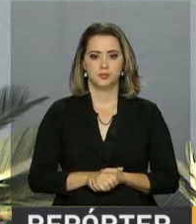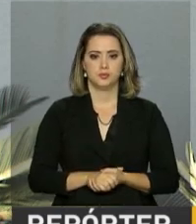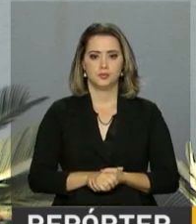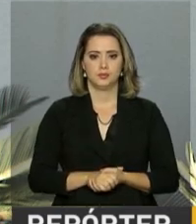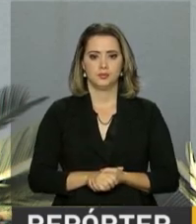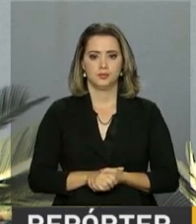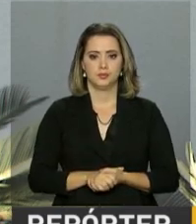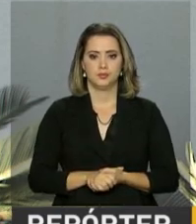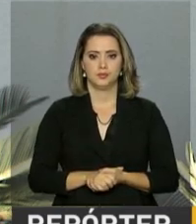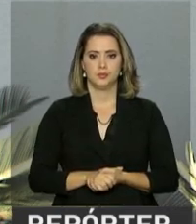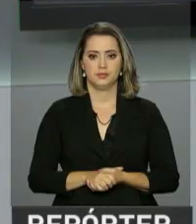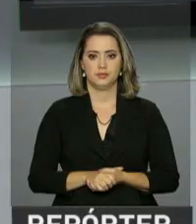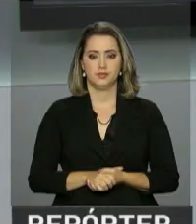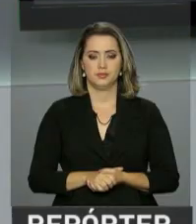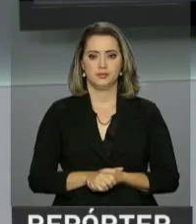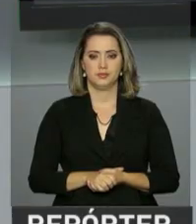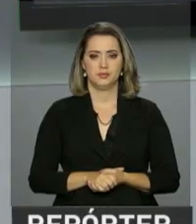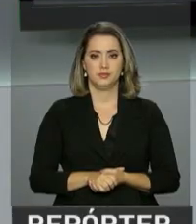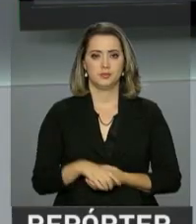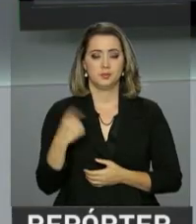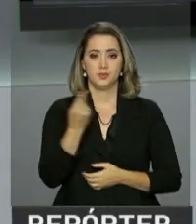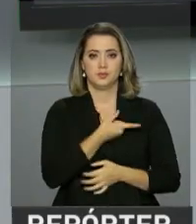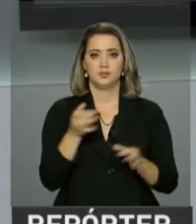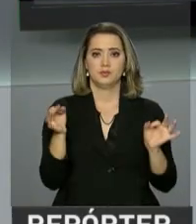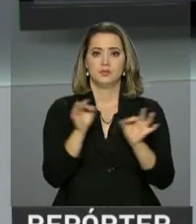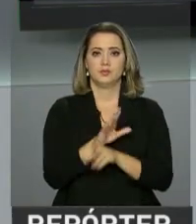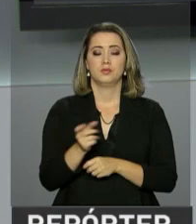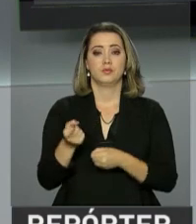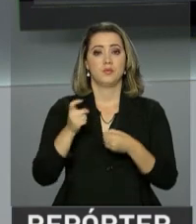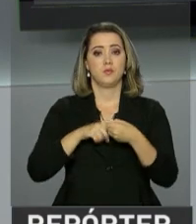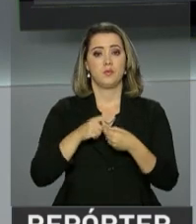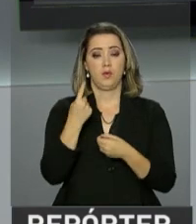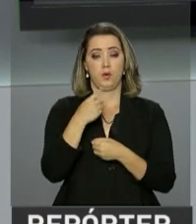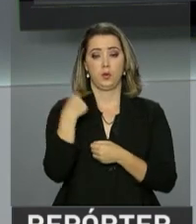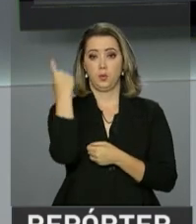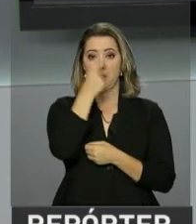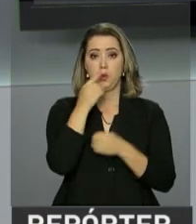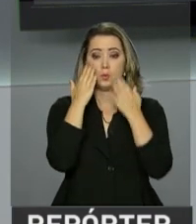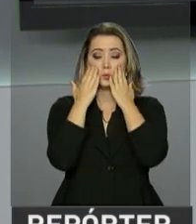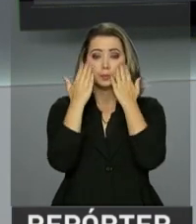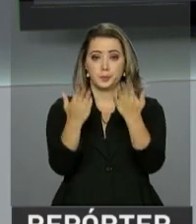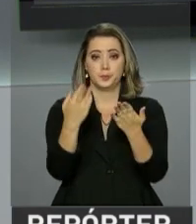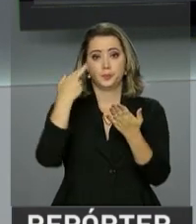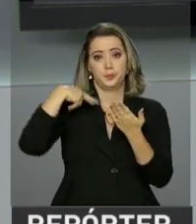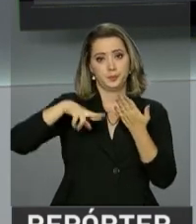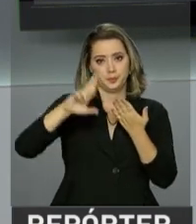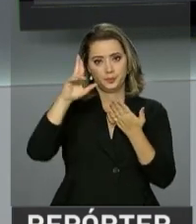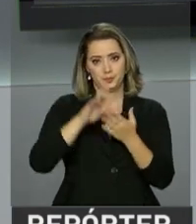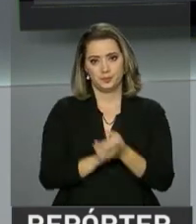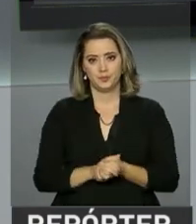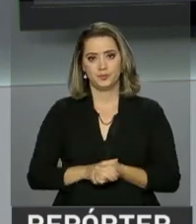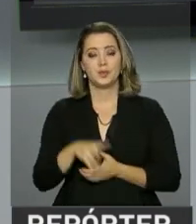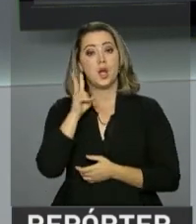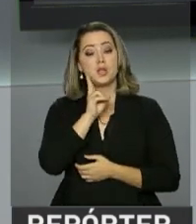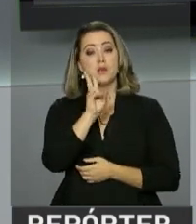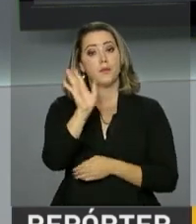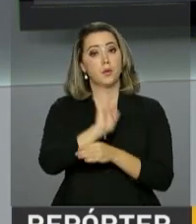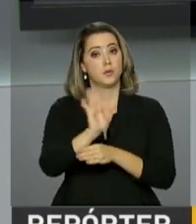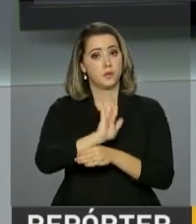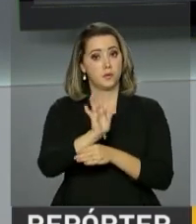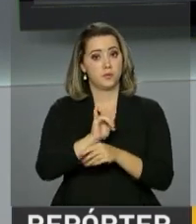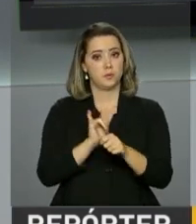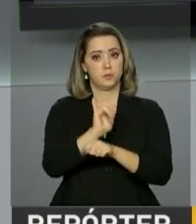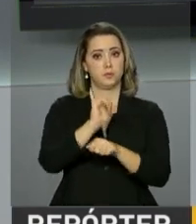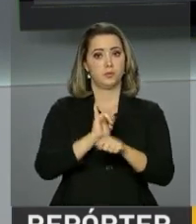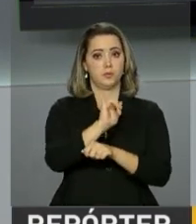.br. Nós ficamos por aqui e voltaremos em uma hora na próxima edição do Repórter NBR. Você pode rever